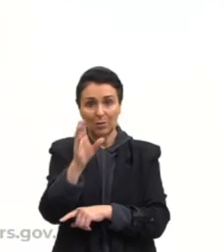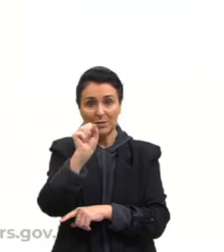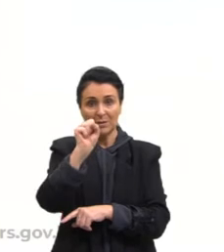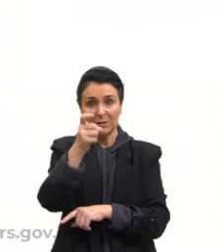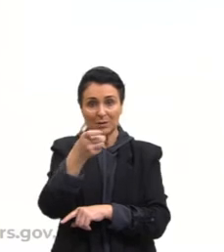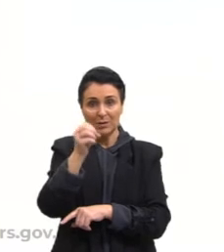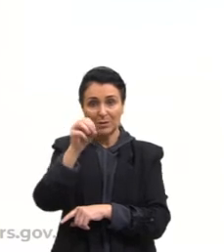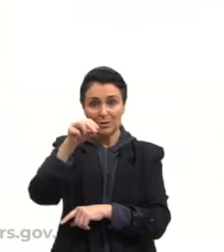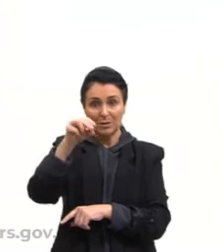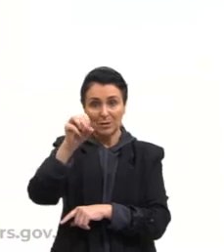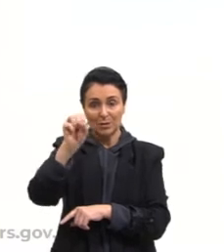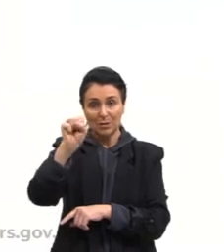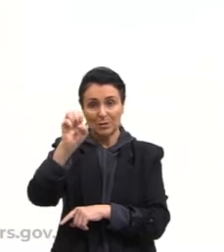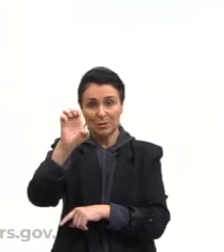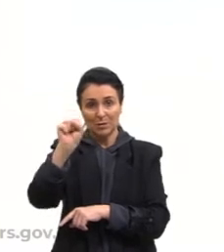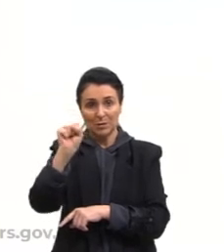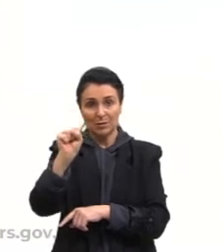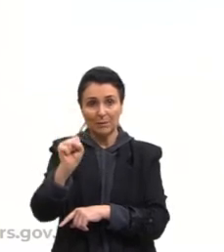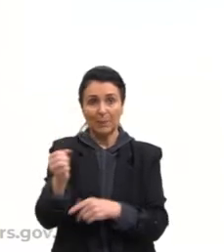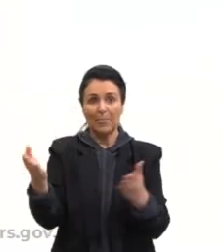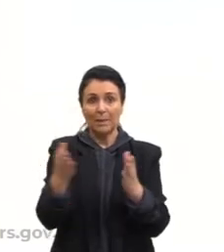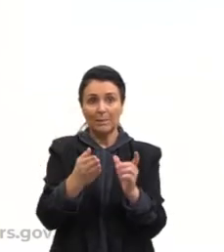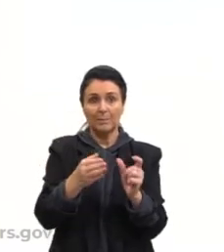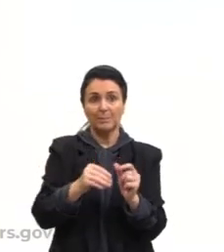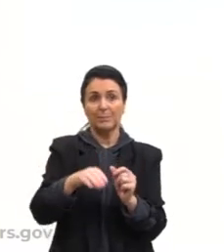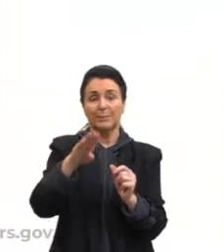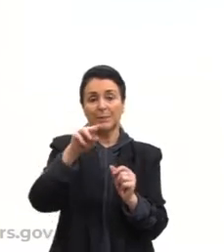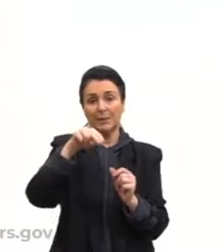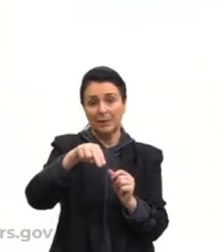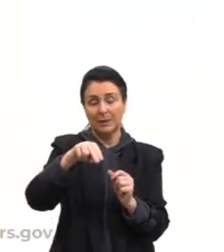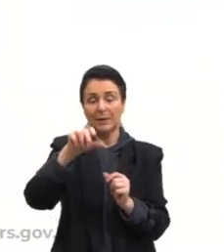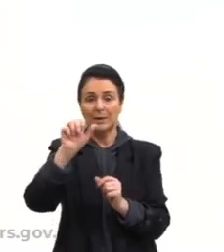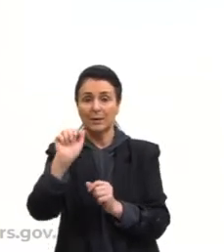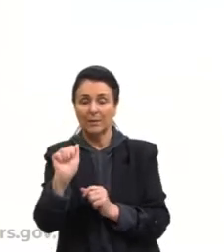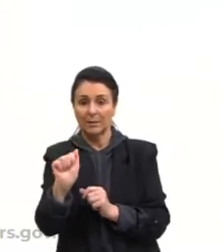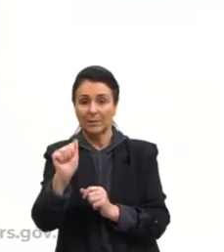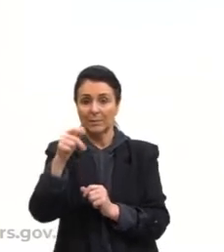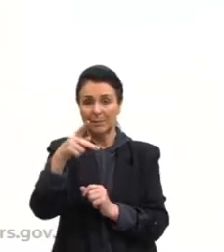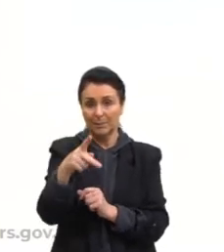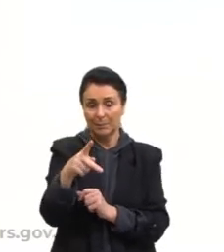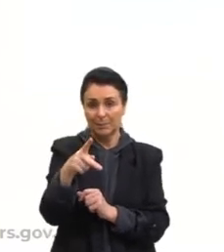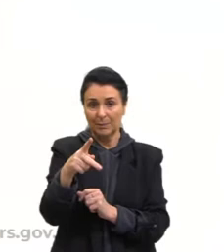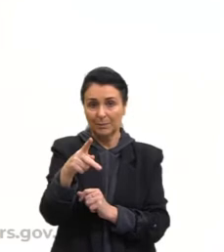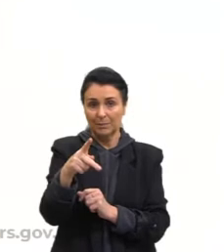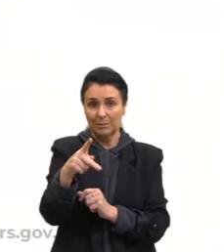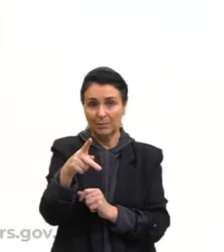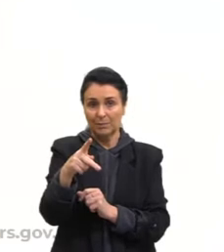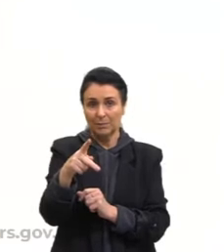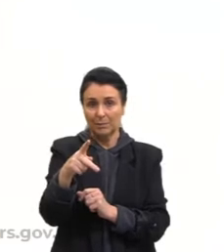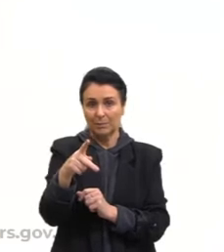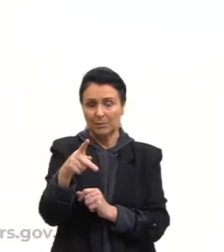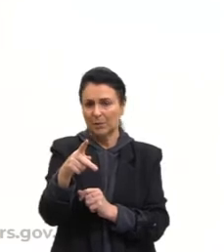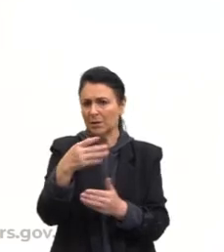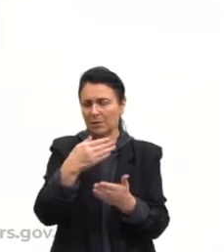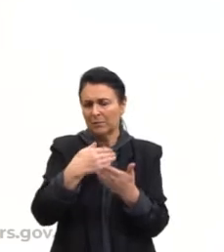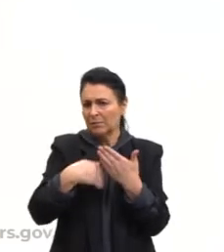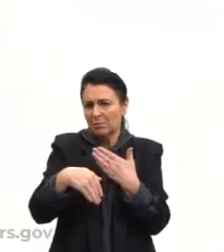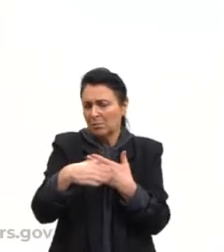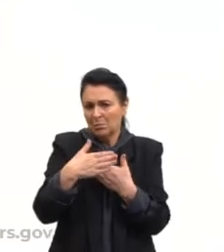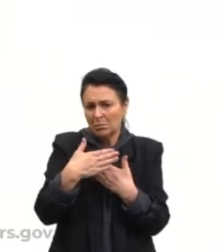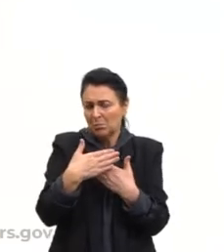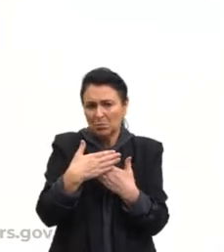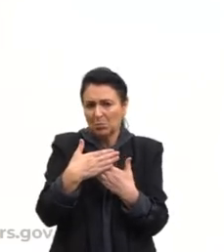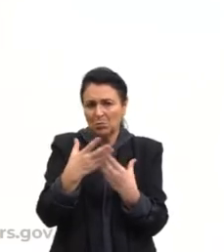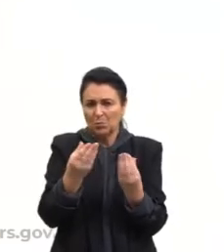MAP, M-A-P, etc. E muitas outras. Ok, pessoal?